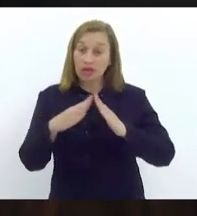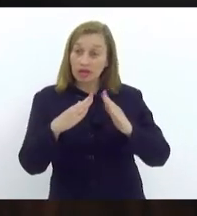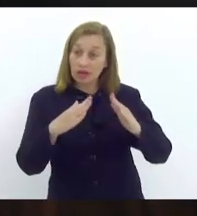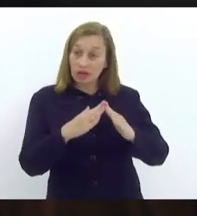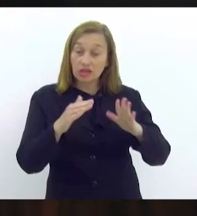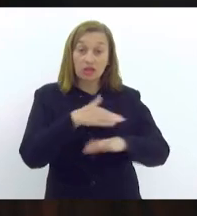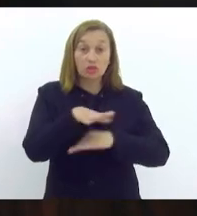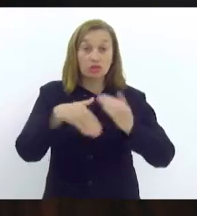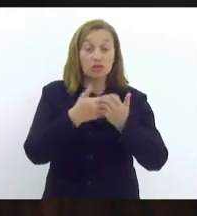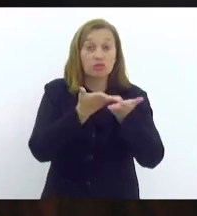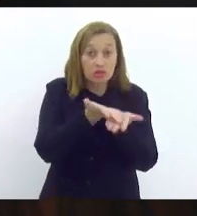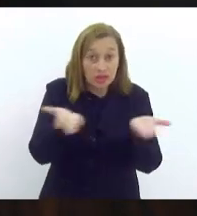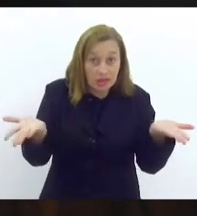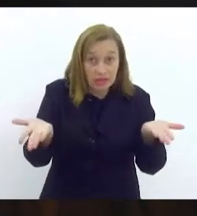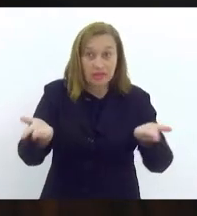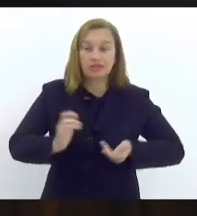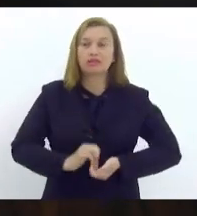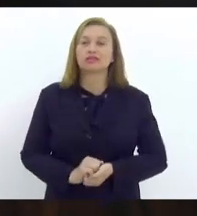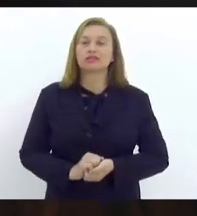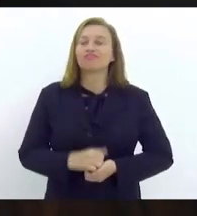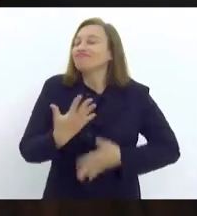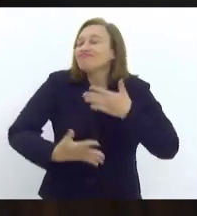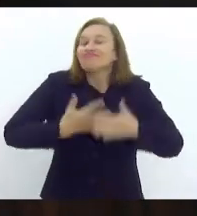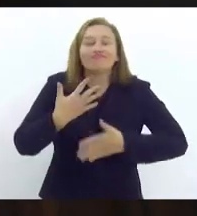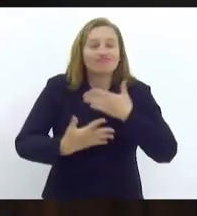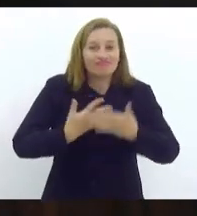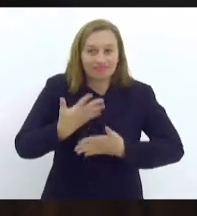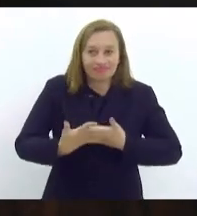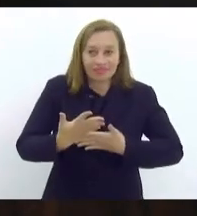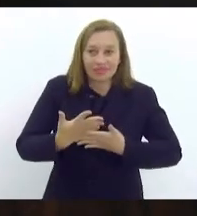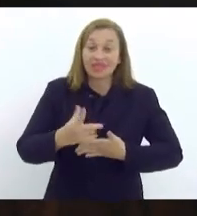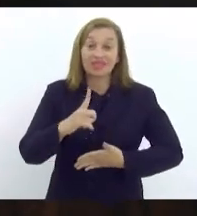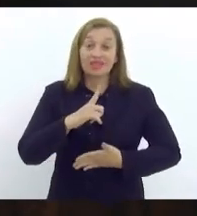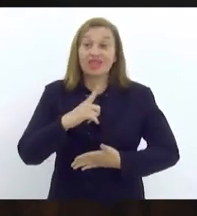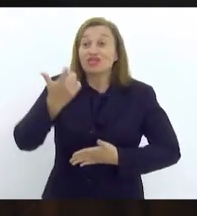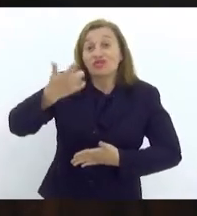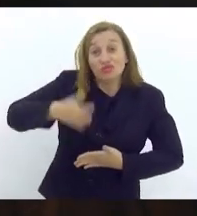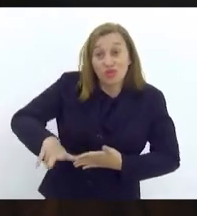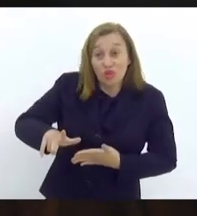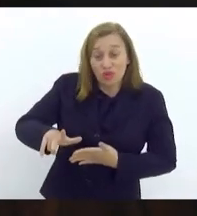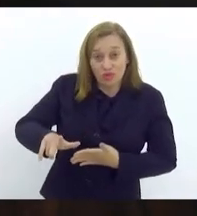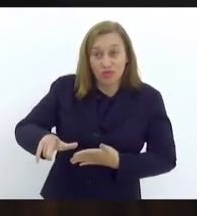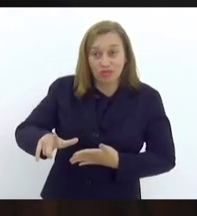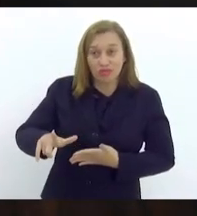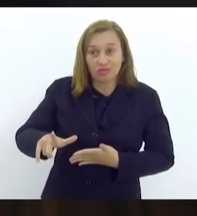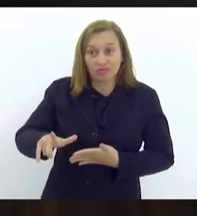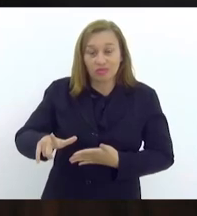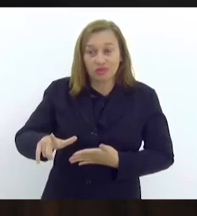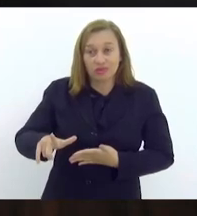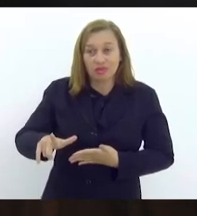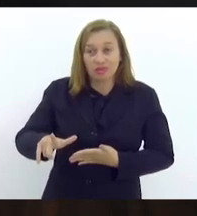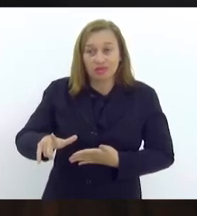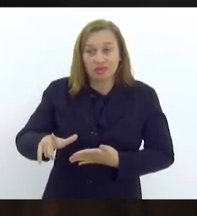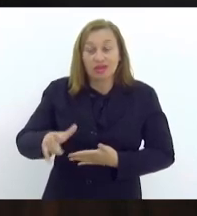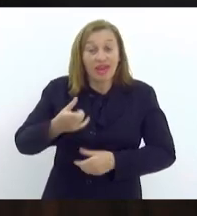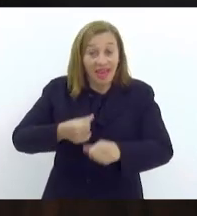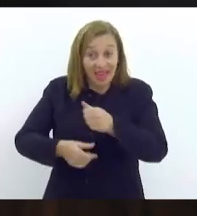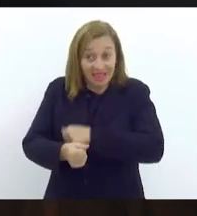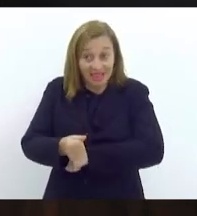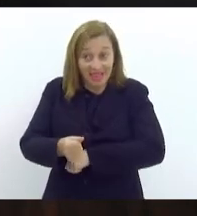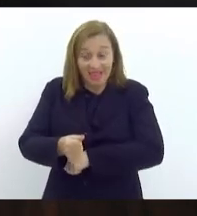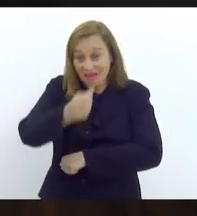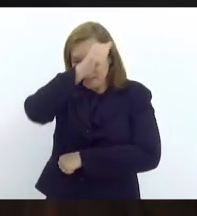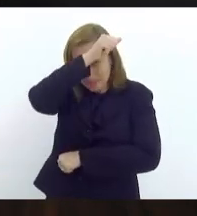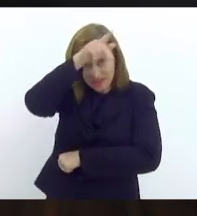presente. É um prazer muito grande tê-los novamente. Minha eterna prefeita Carla